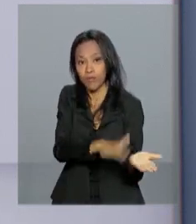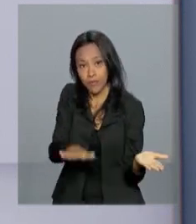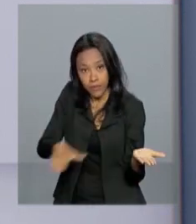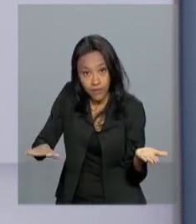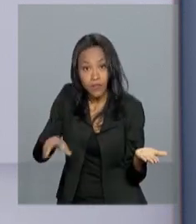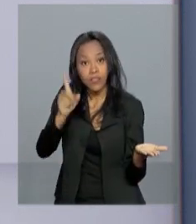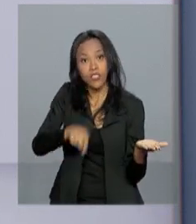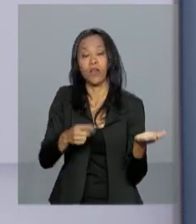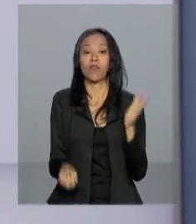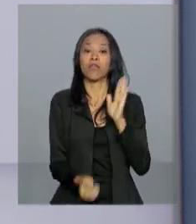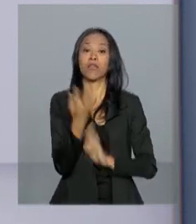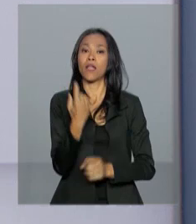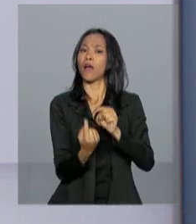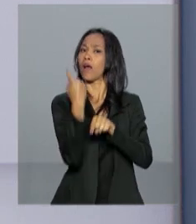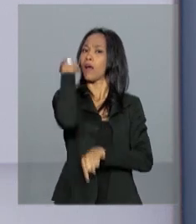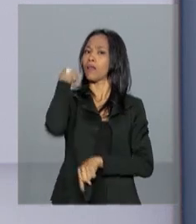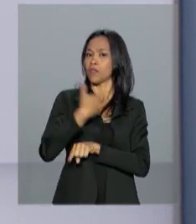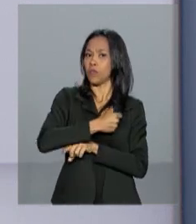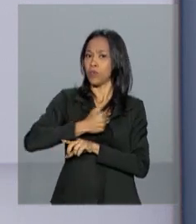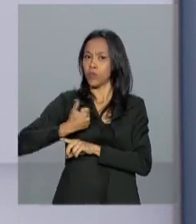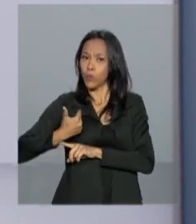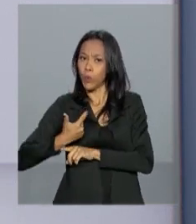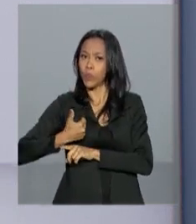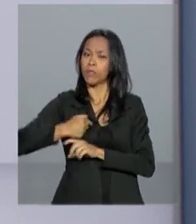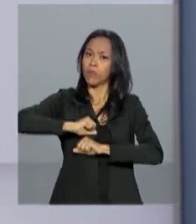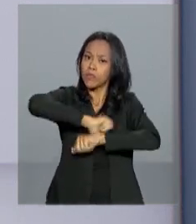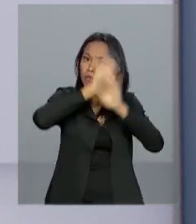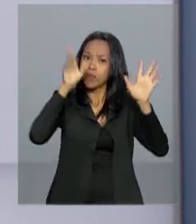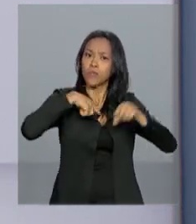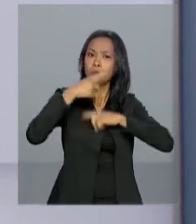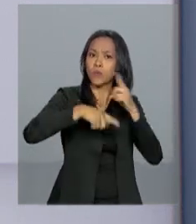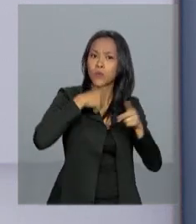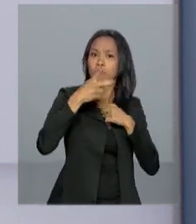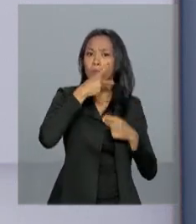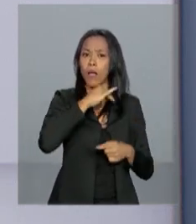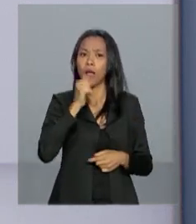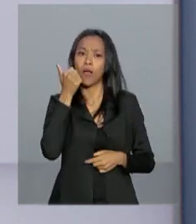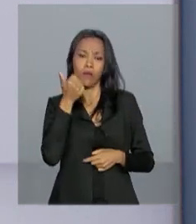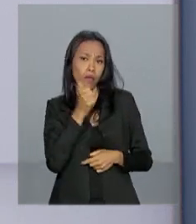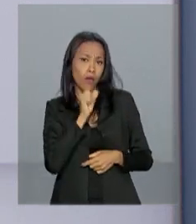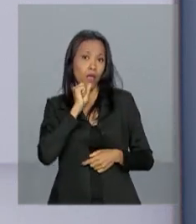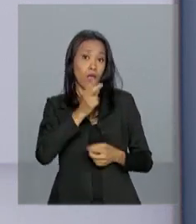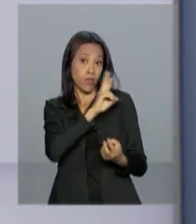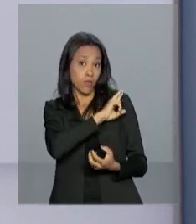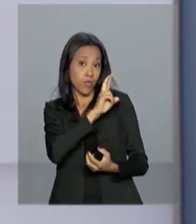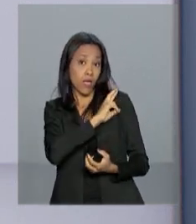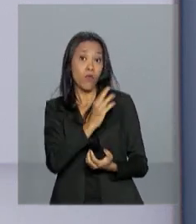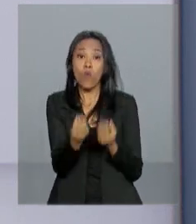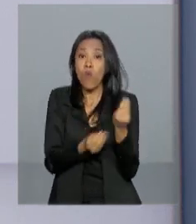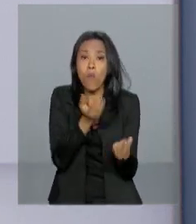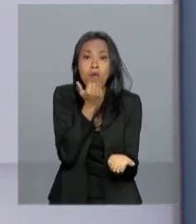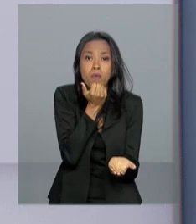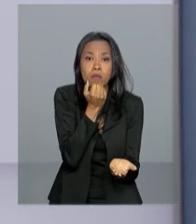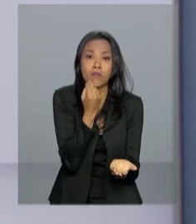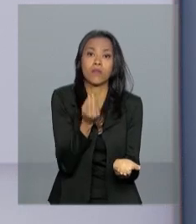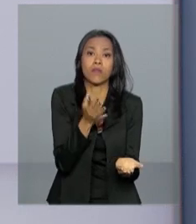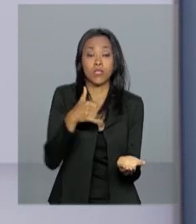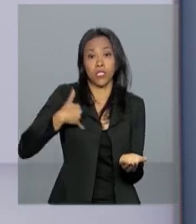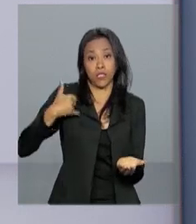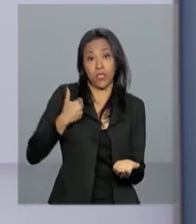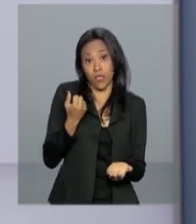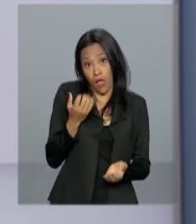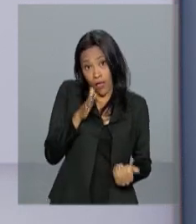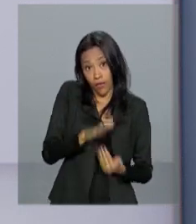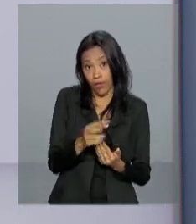foi criado em 2002 para esclarecer dúvidas de pais e responsáveis sobre a alimentação de crianças com até dois anos. Questões